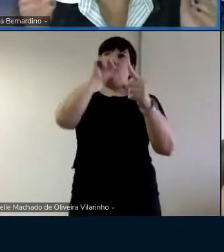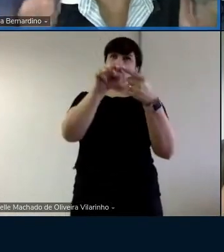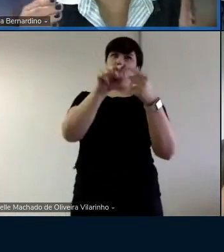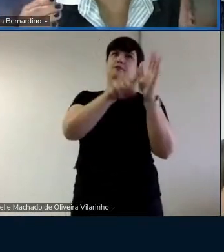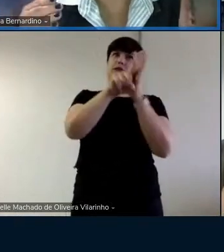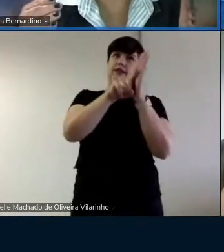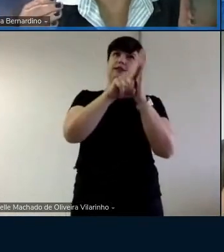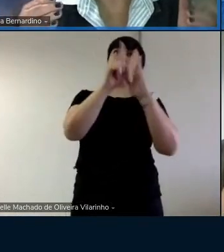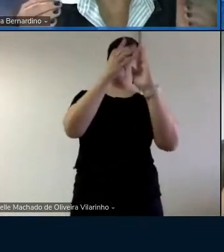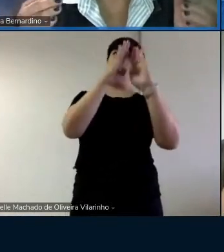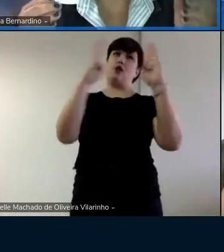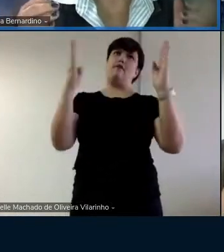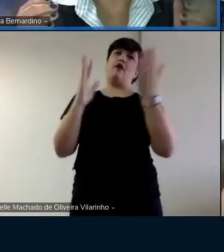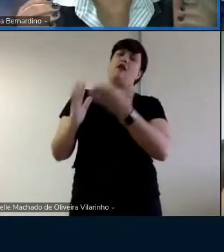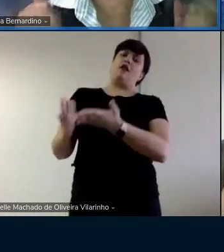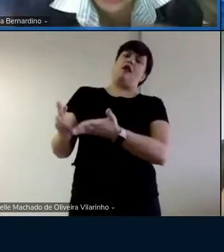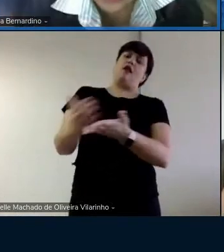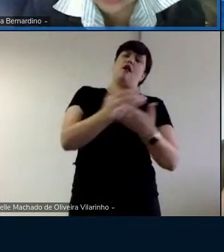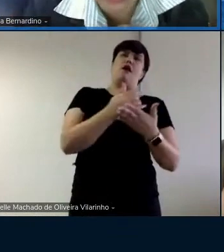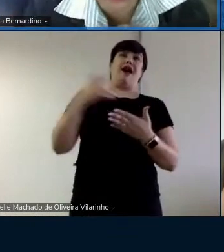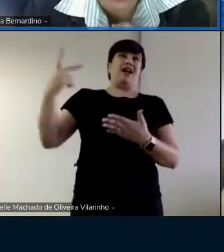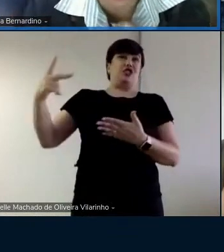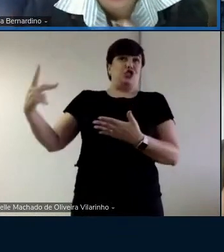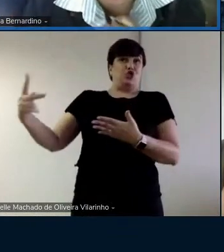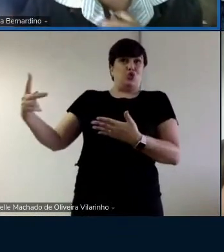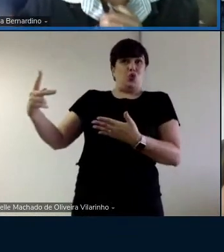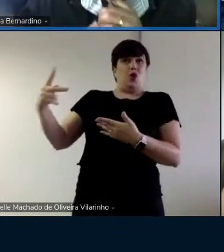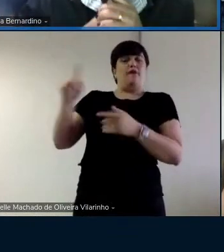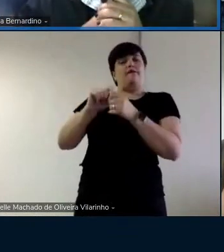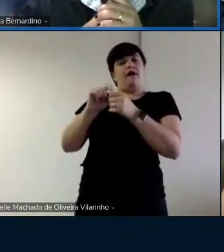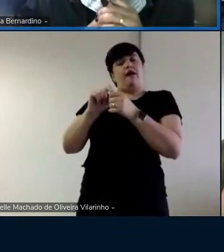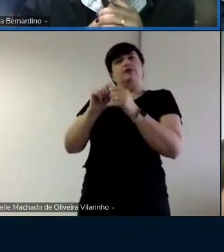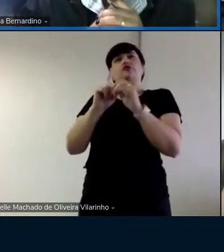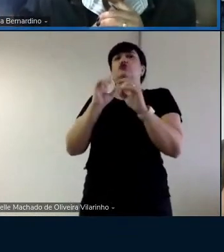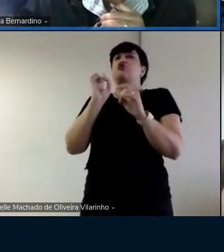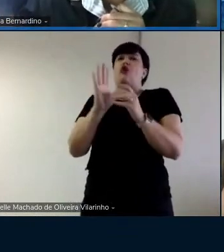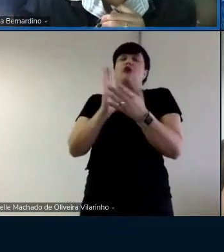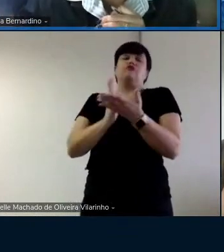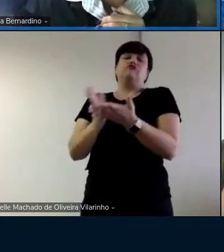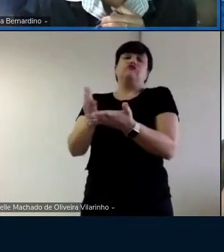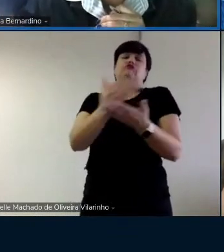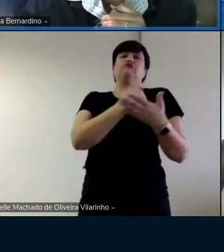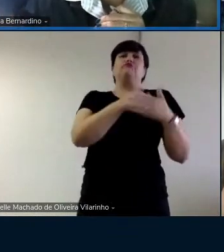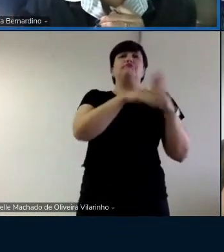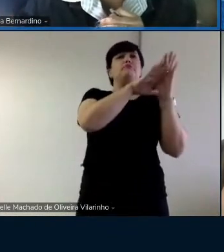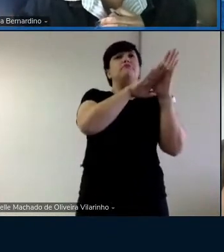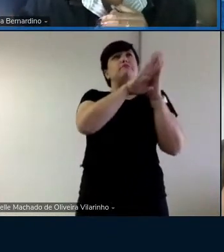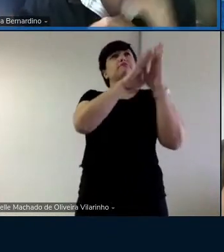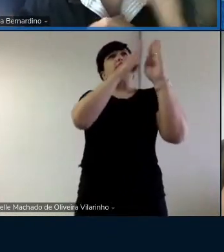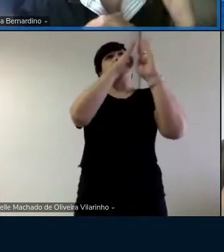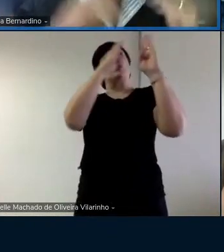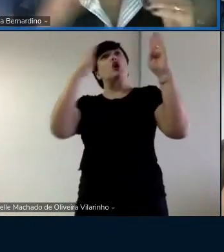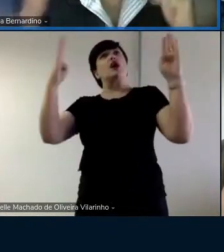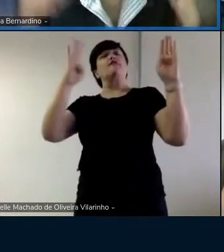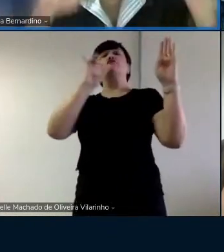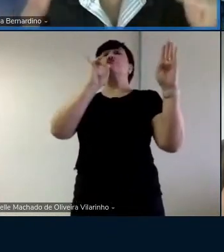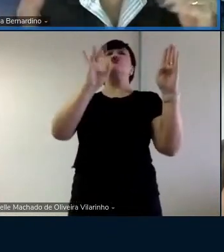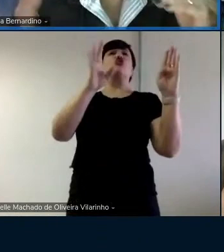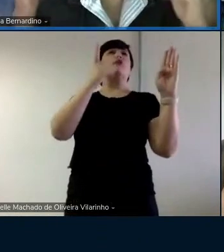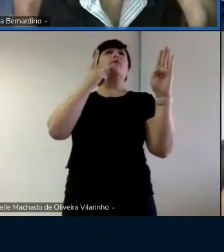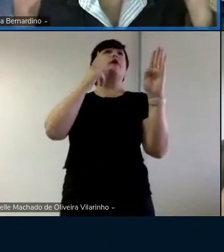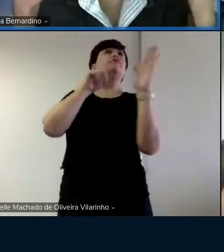pesquisa bibliográfica a sua faz um levantamento bibliográfico que é um